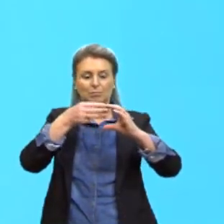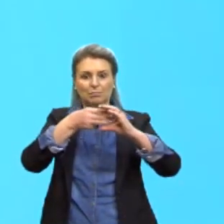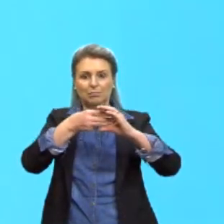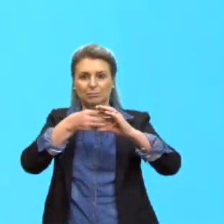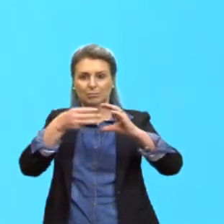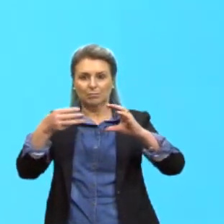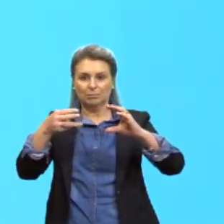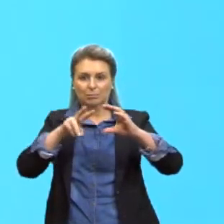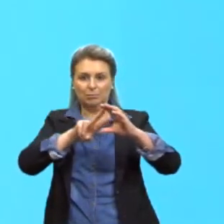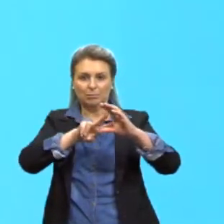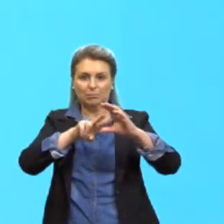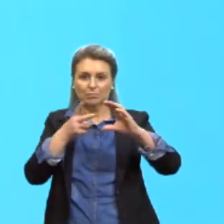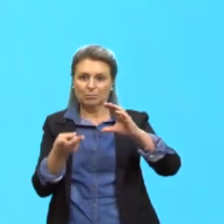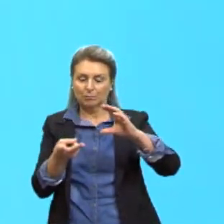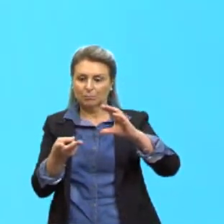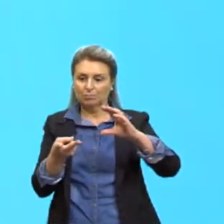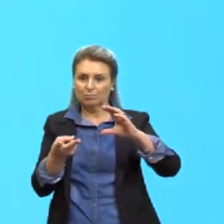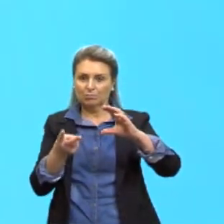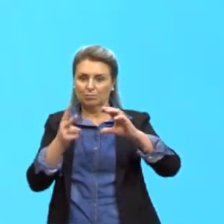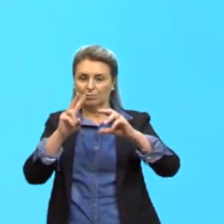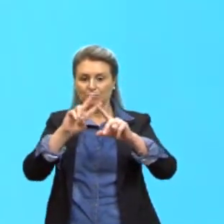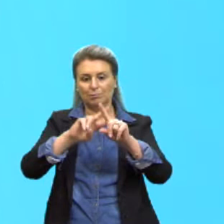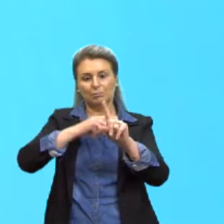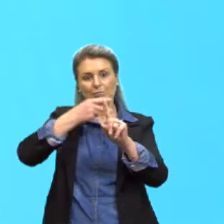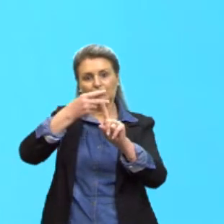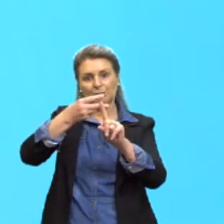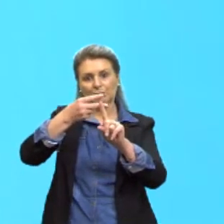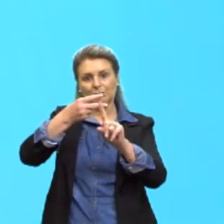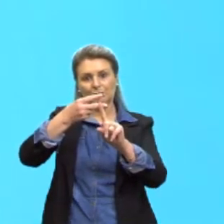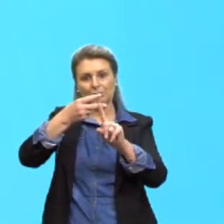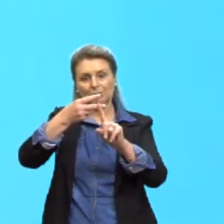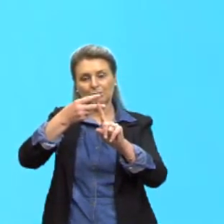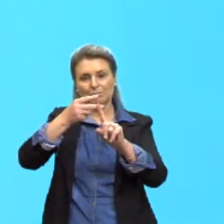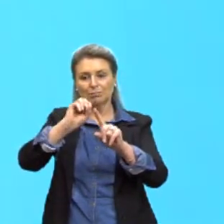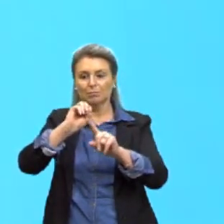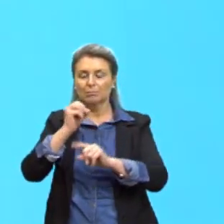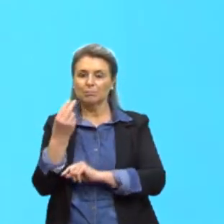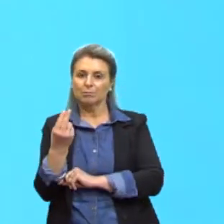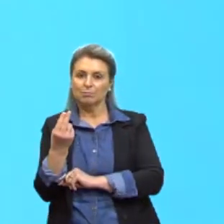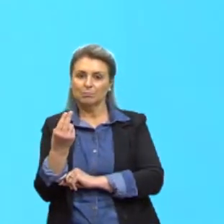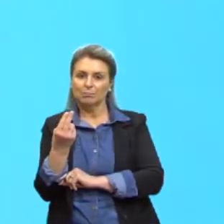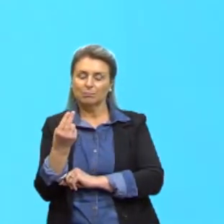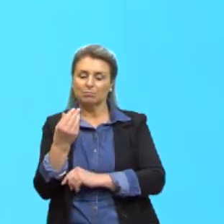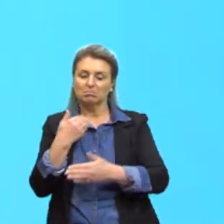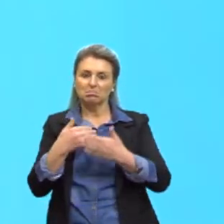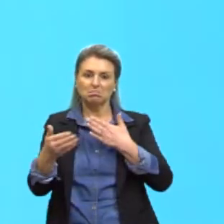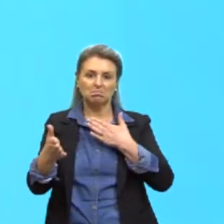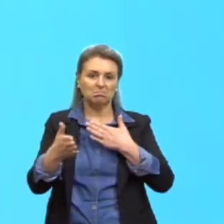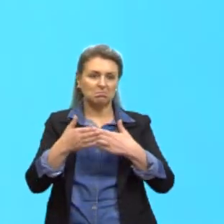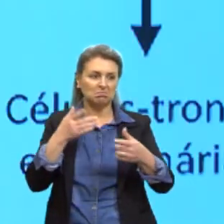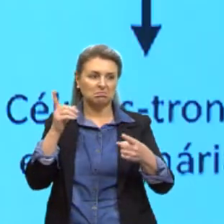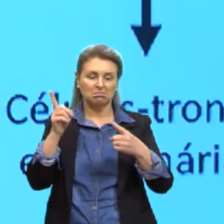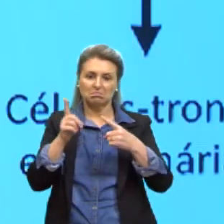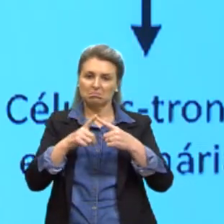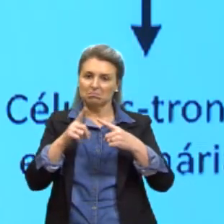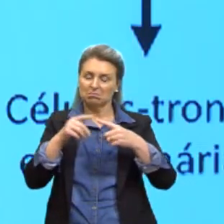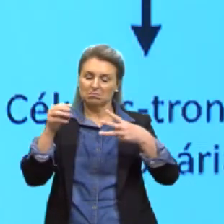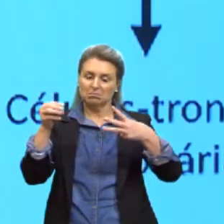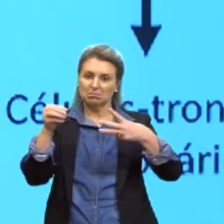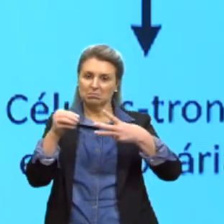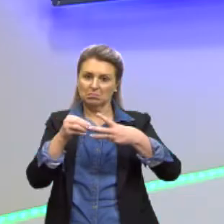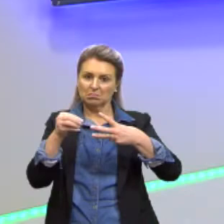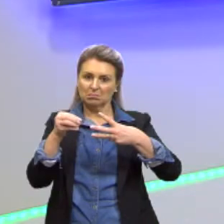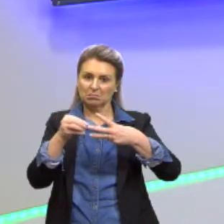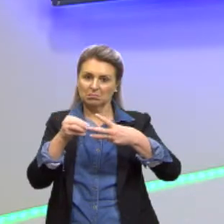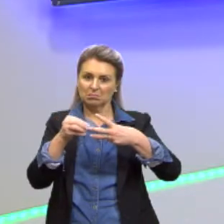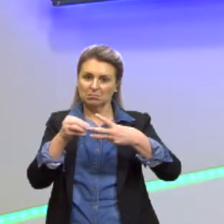Se autoduplicando, obviamente, normalmente, ou, então, em qualquer outro tipo de célula, tá?